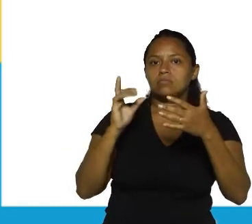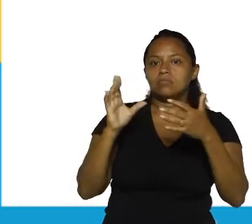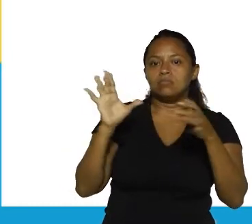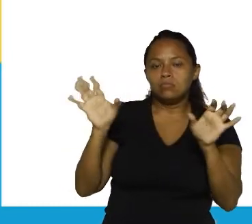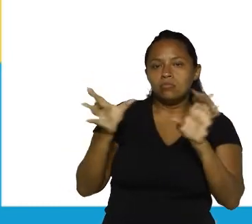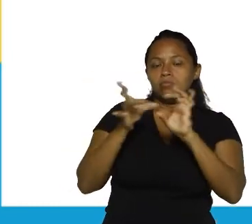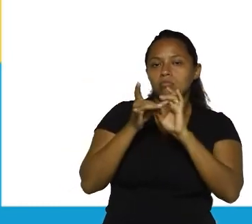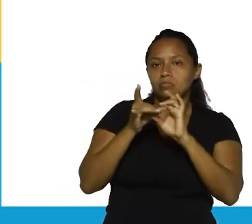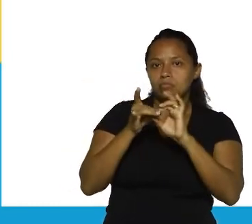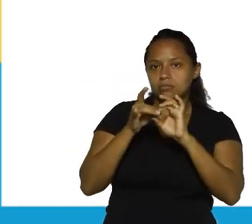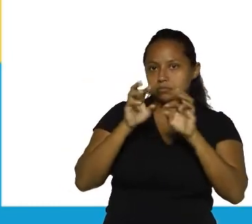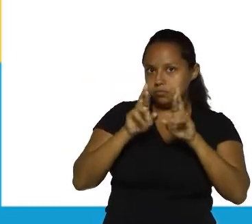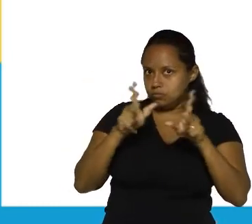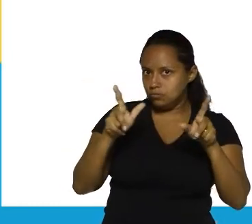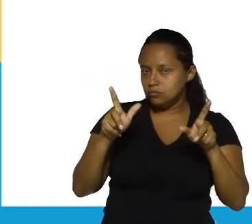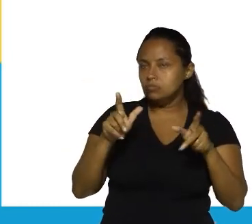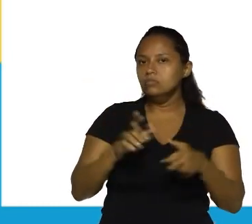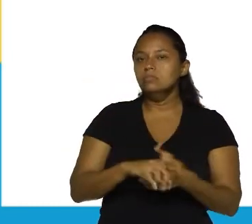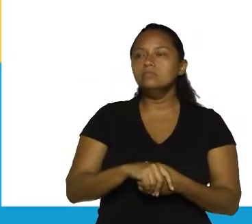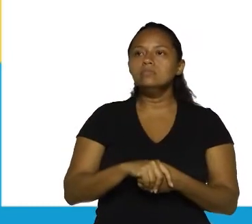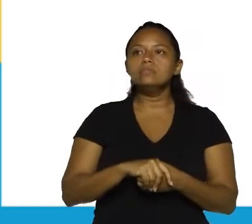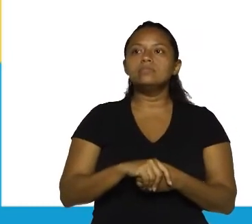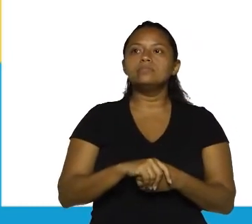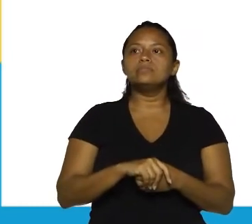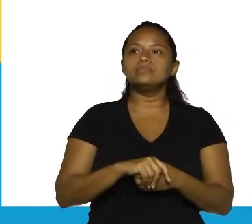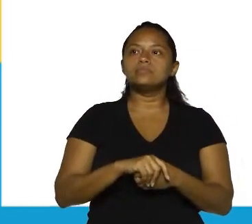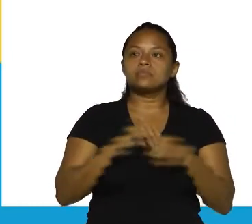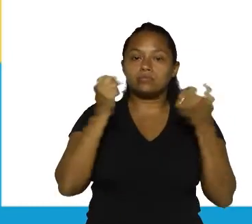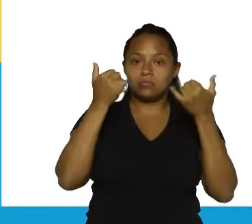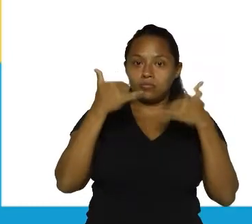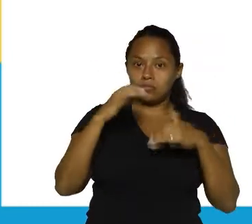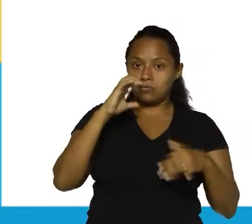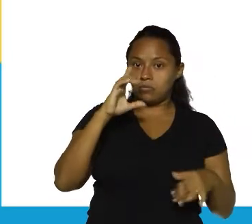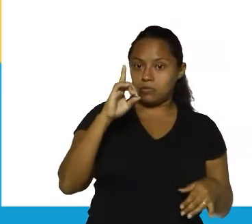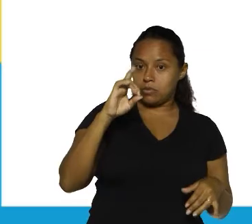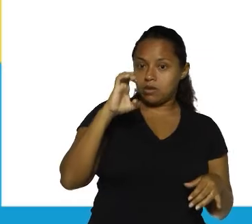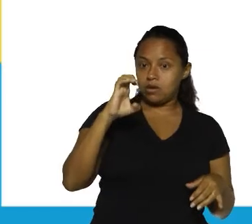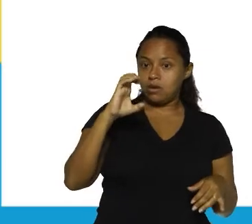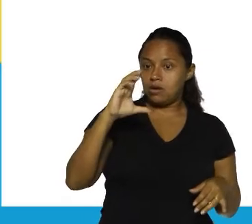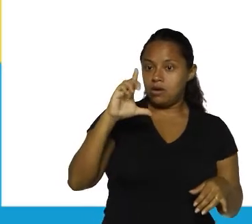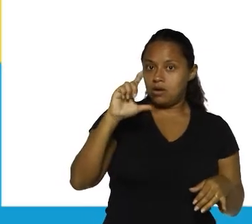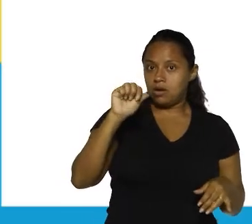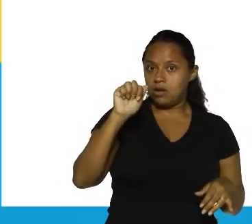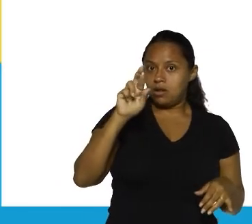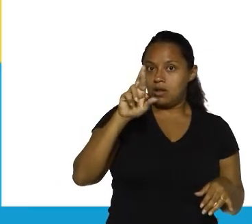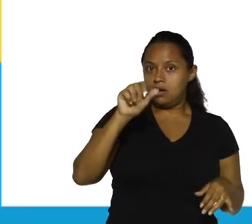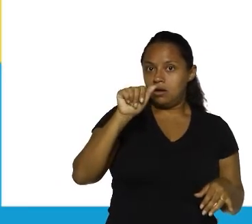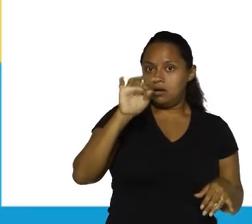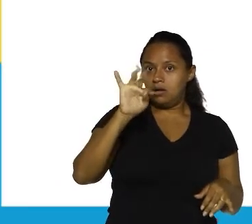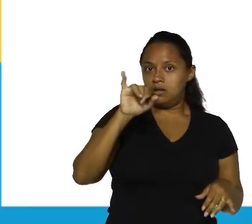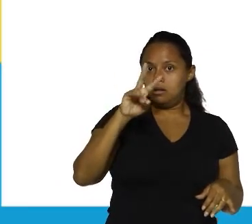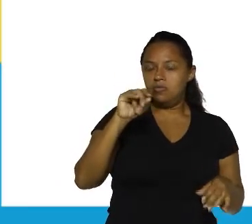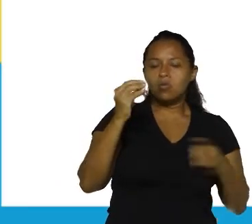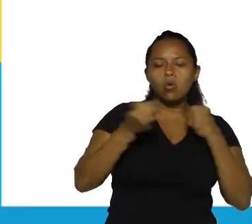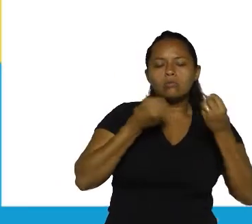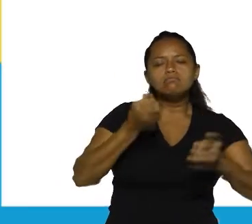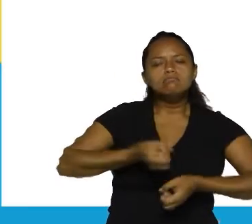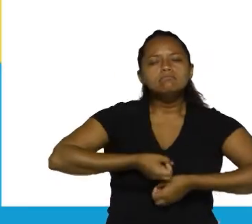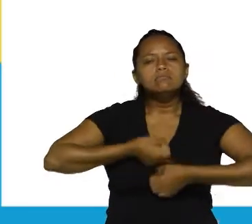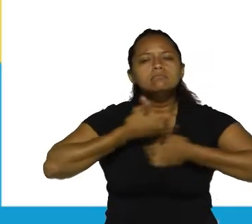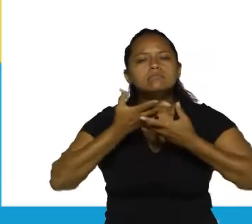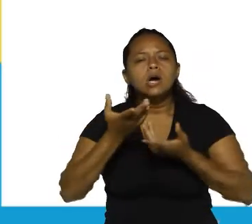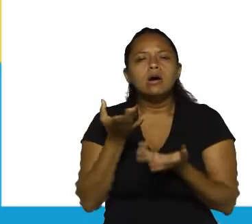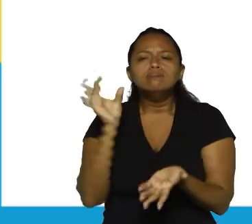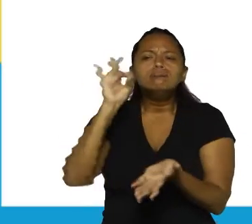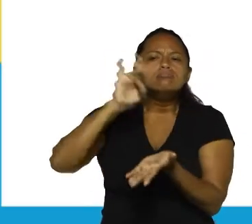a um propósito diferente. Comecemos aqui com a frase declarativa. Fazer uma declaração é